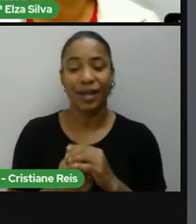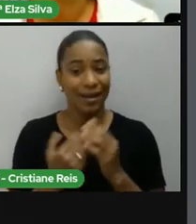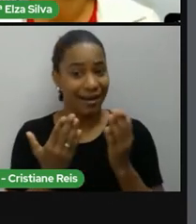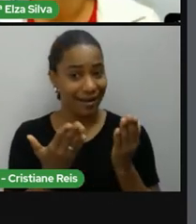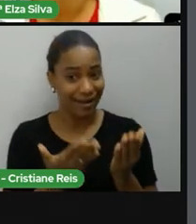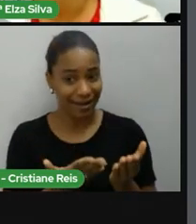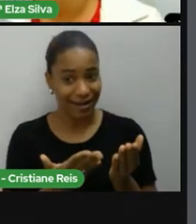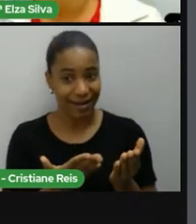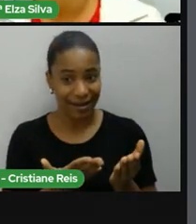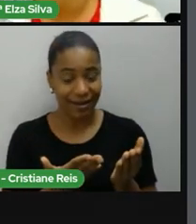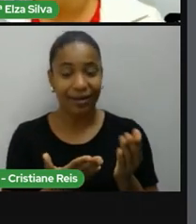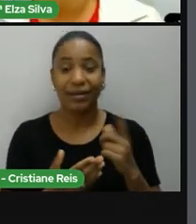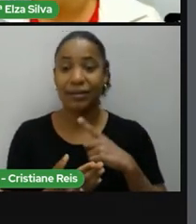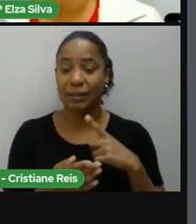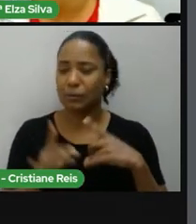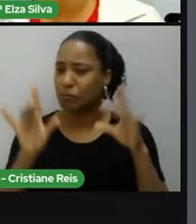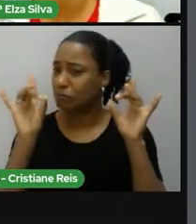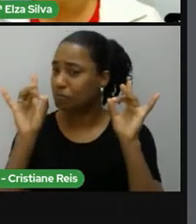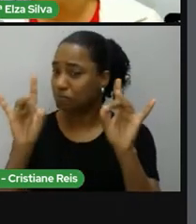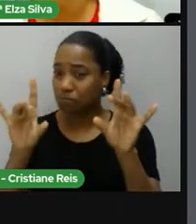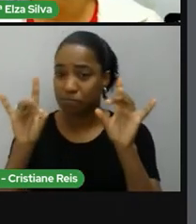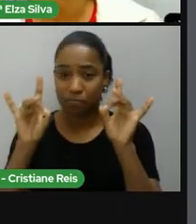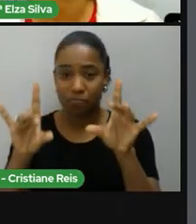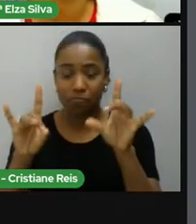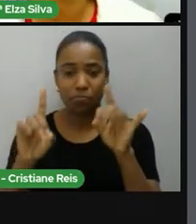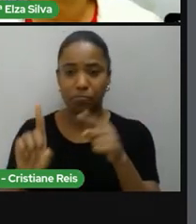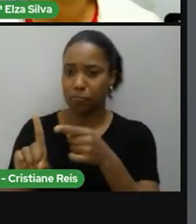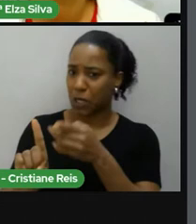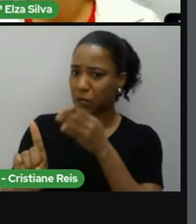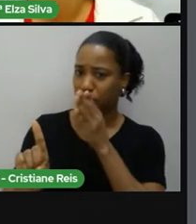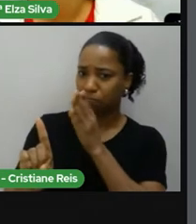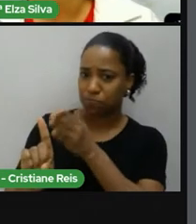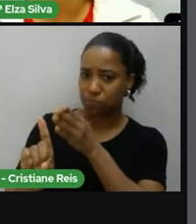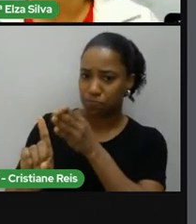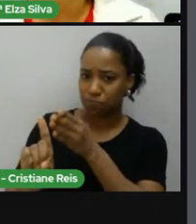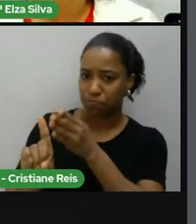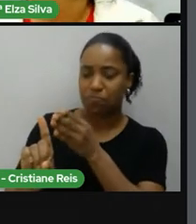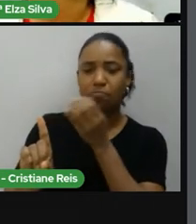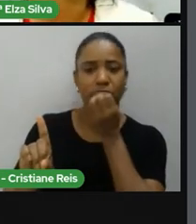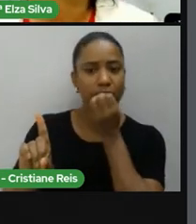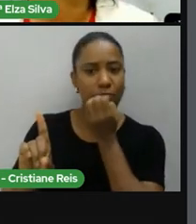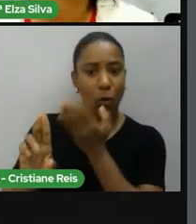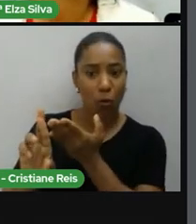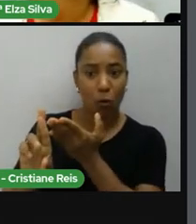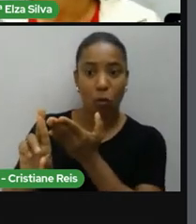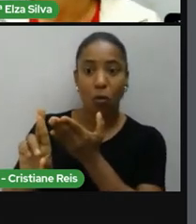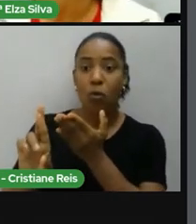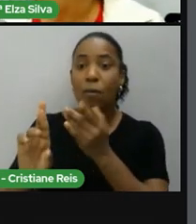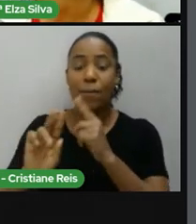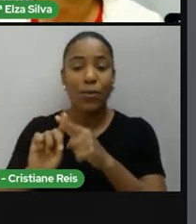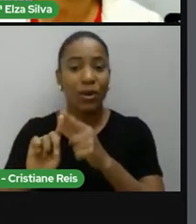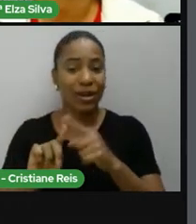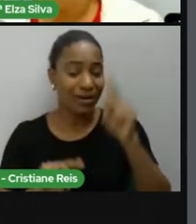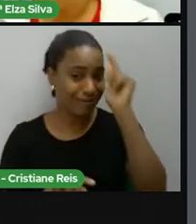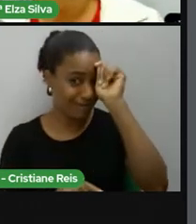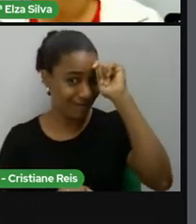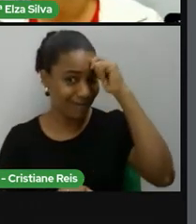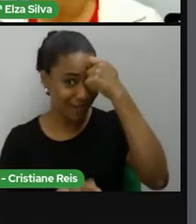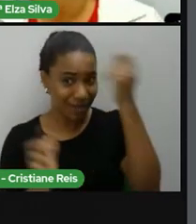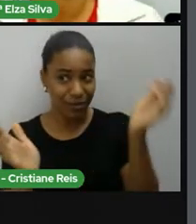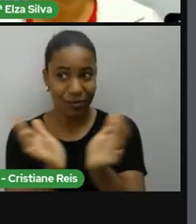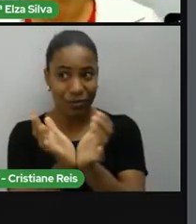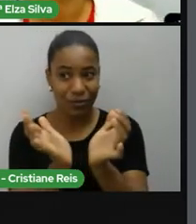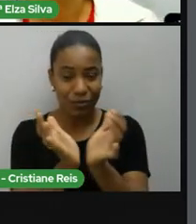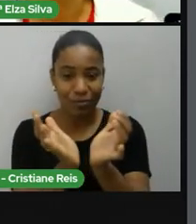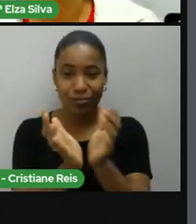justamente porque ela tem uma larga experiência dentro da comunidade negra, em especial com